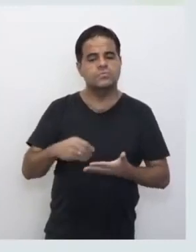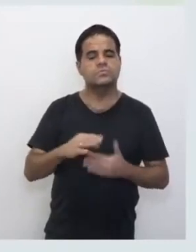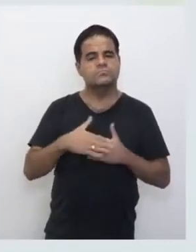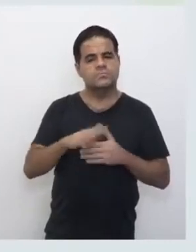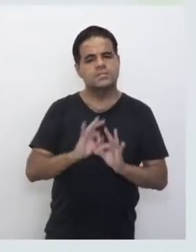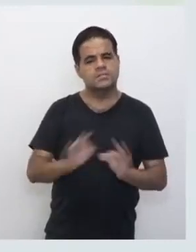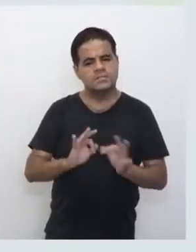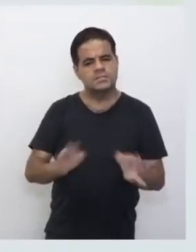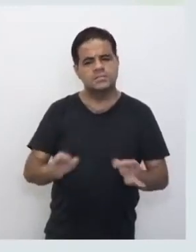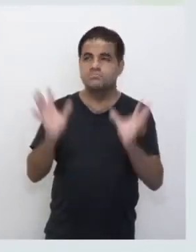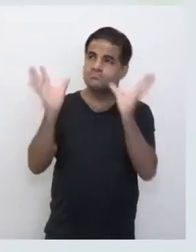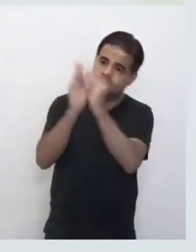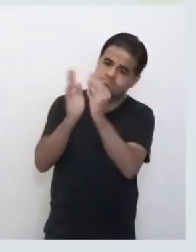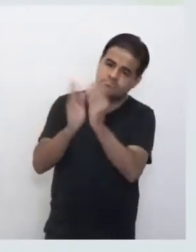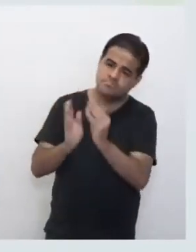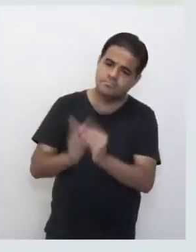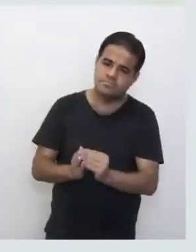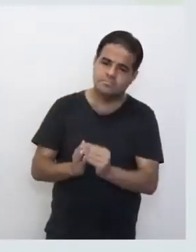simples aí para vocês.